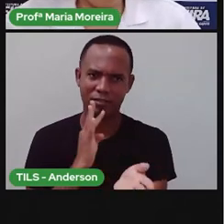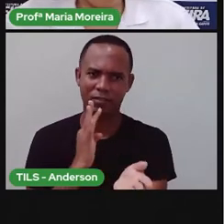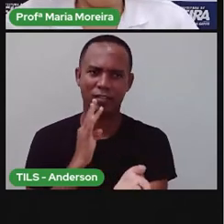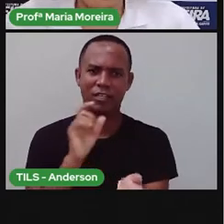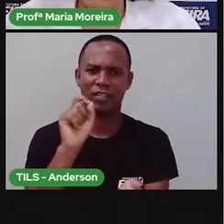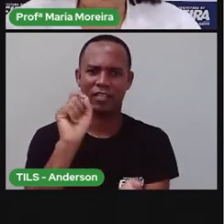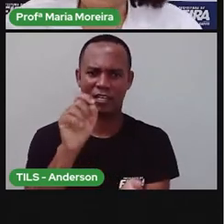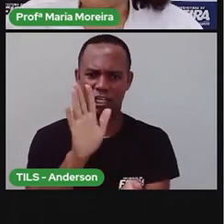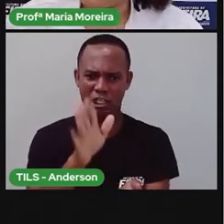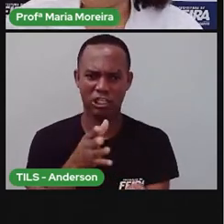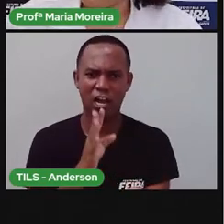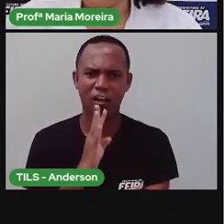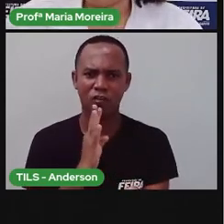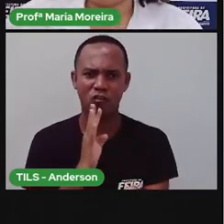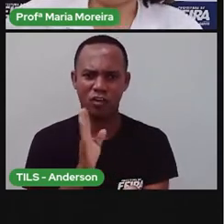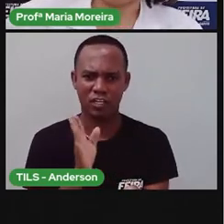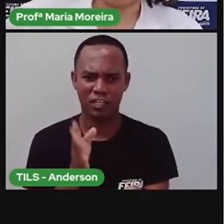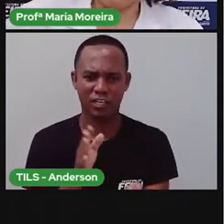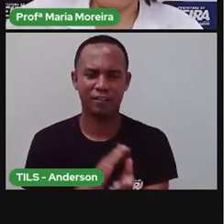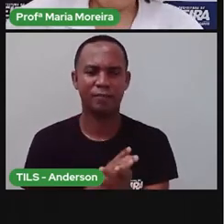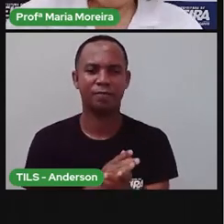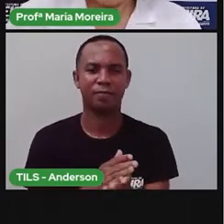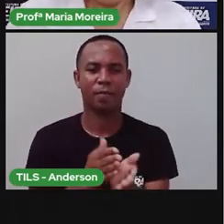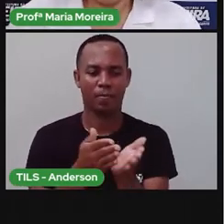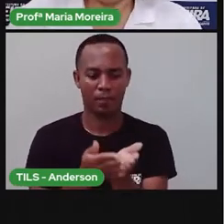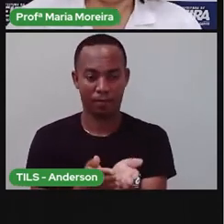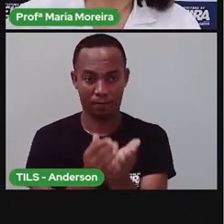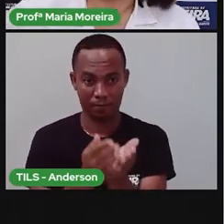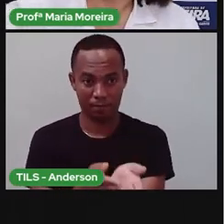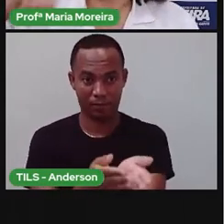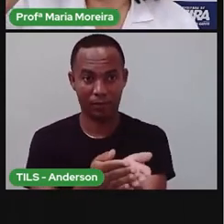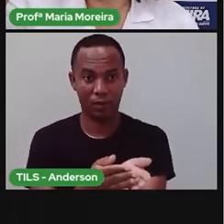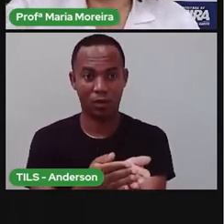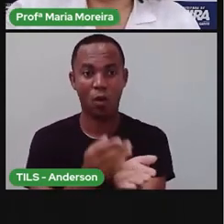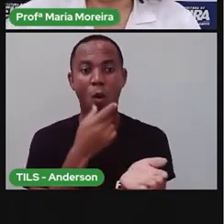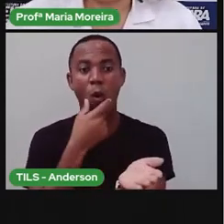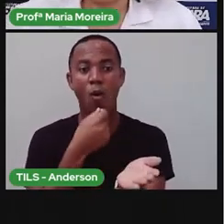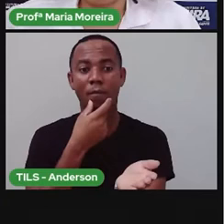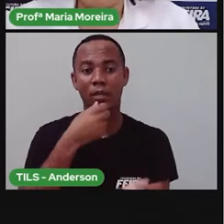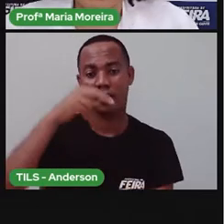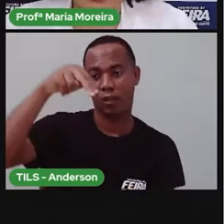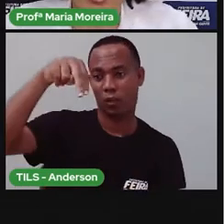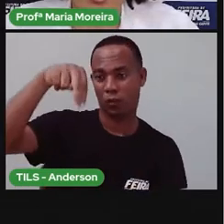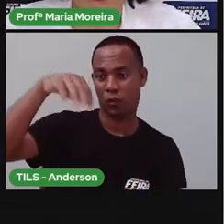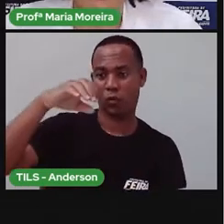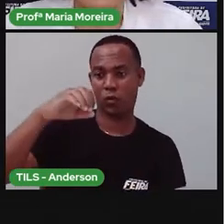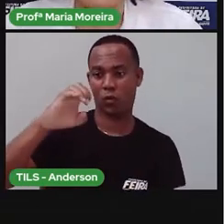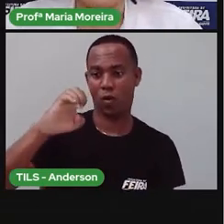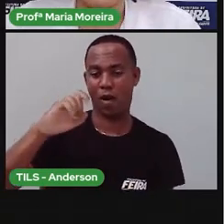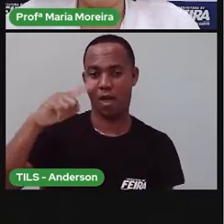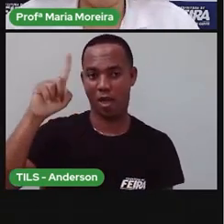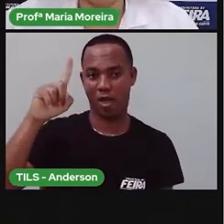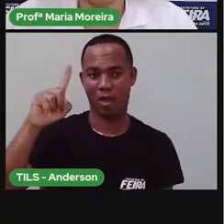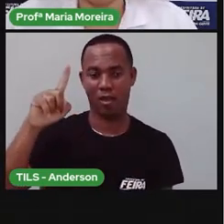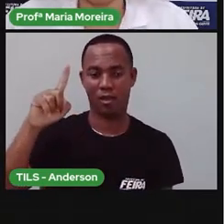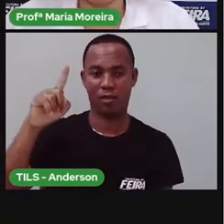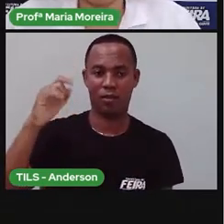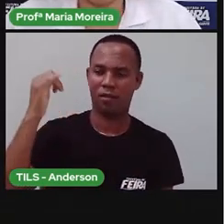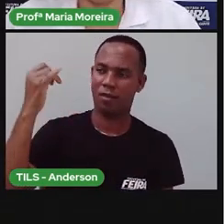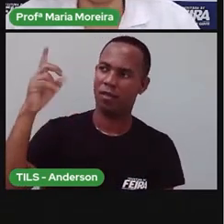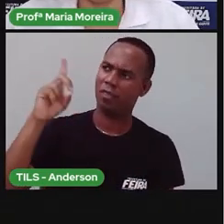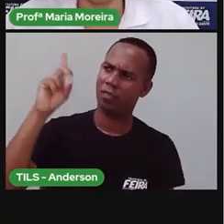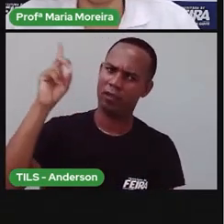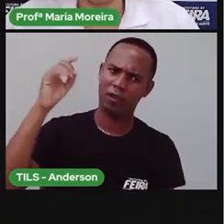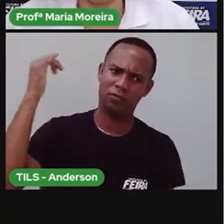Quem já ouviu falar sobre essa história? Pronto. Noé, ele recebe aí, né? Uma orientação de Deus,